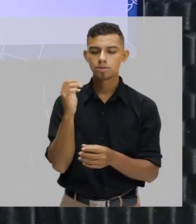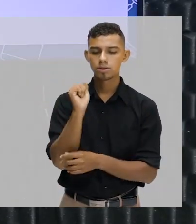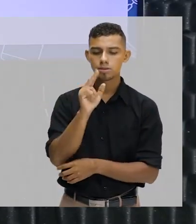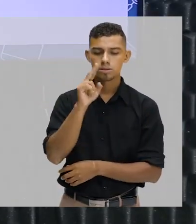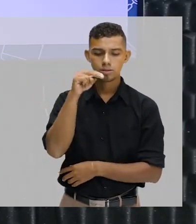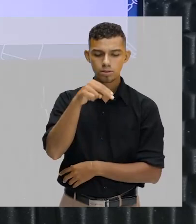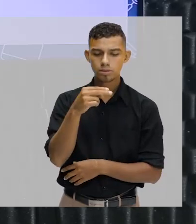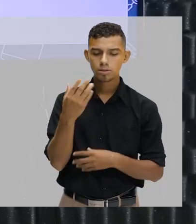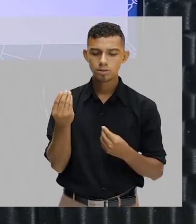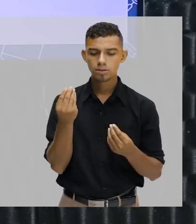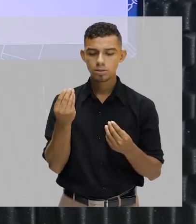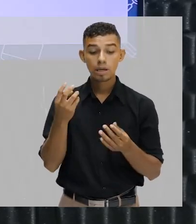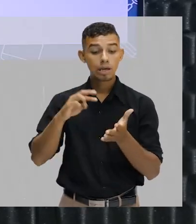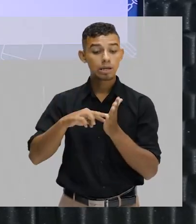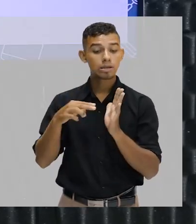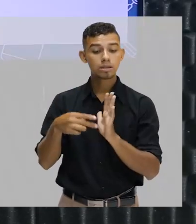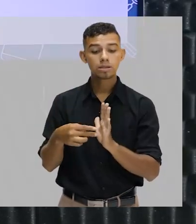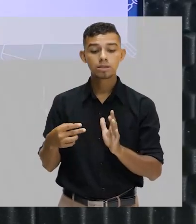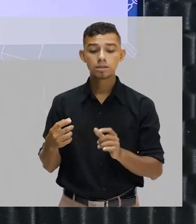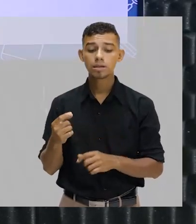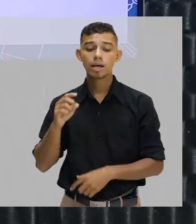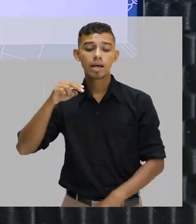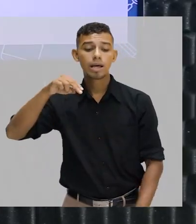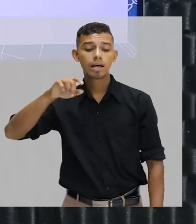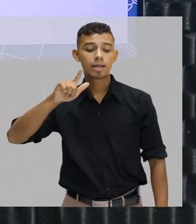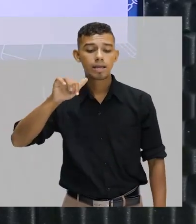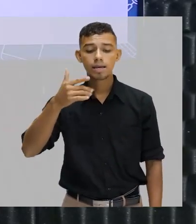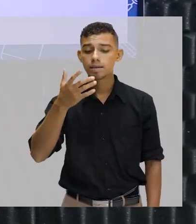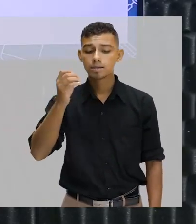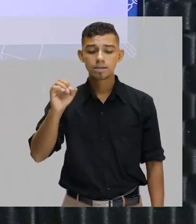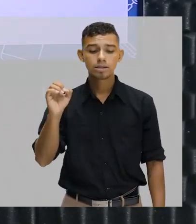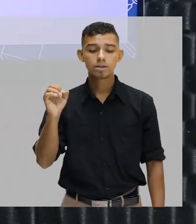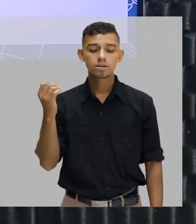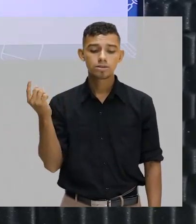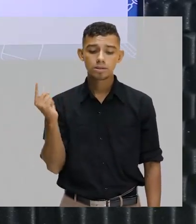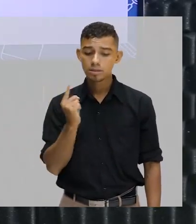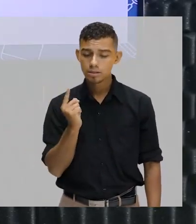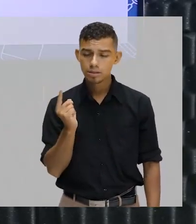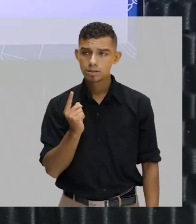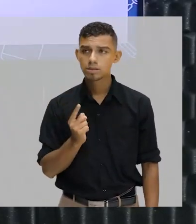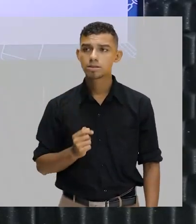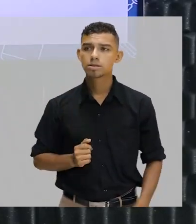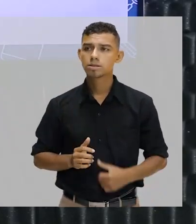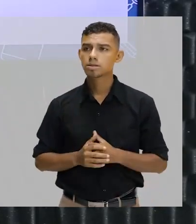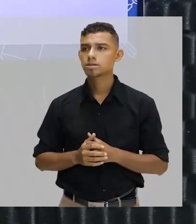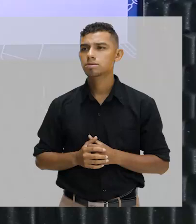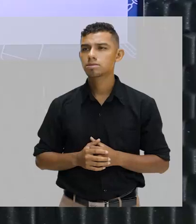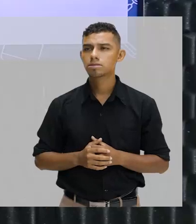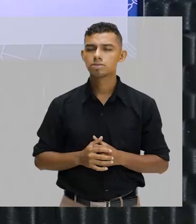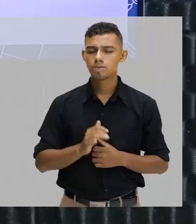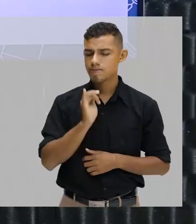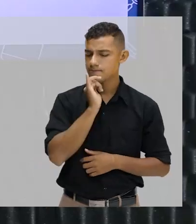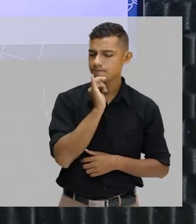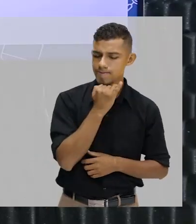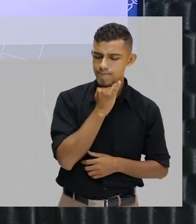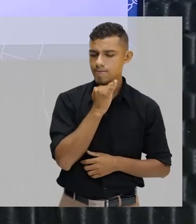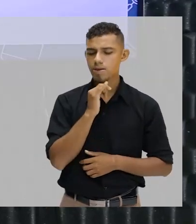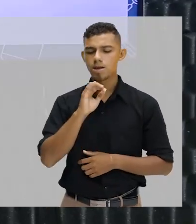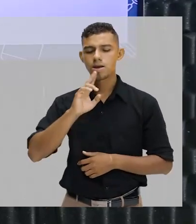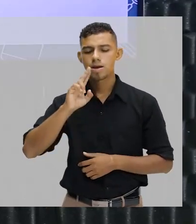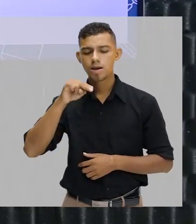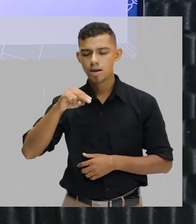un? Sempre que eu quero dar a ideia de negação, algo negativo. Unhappy, infeliz,